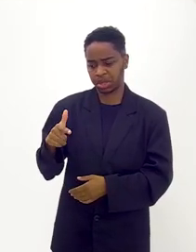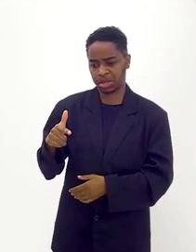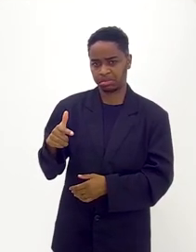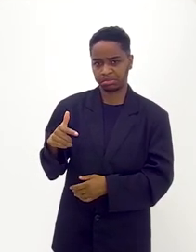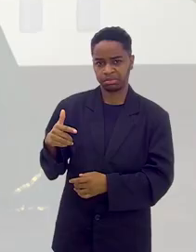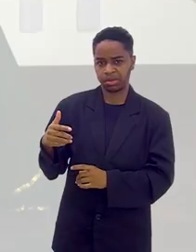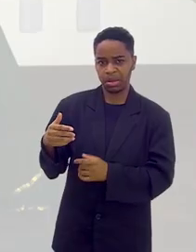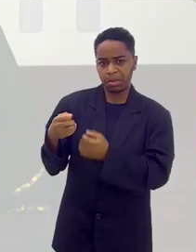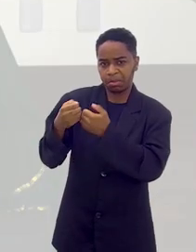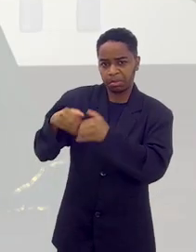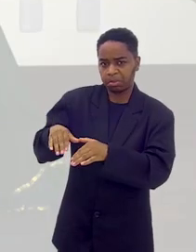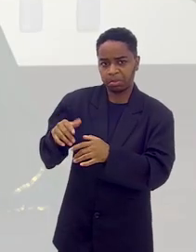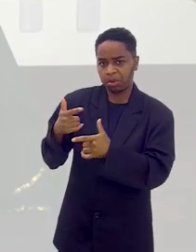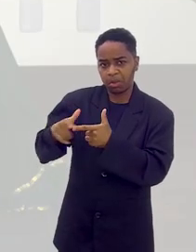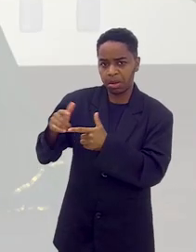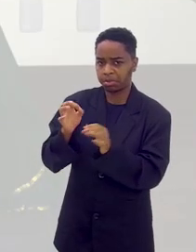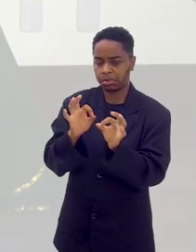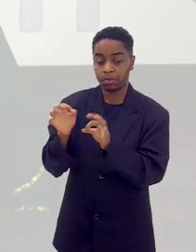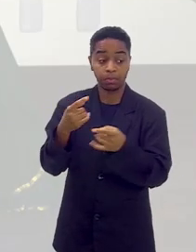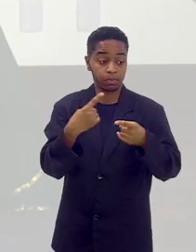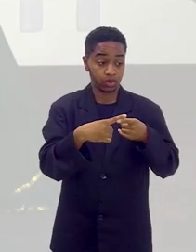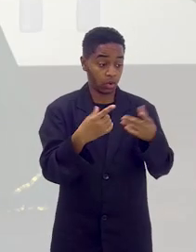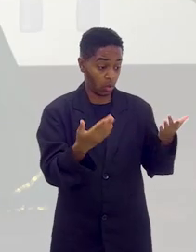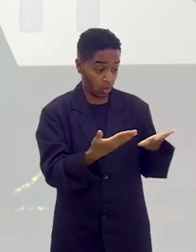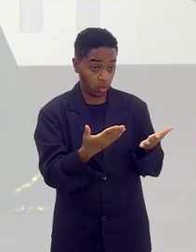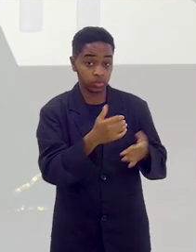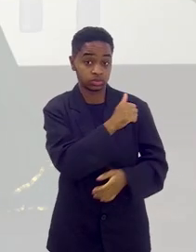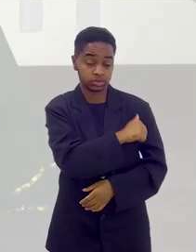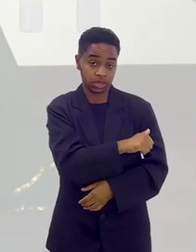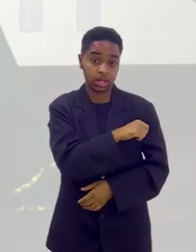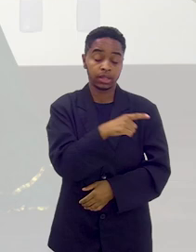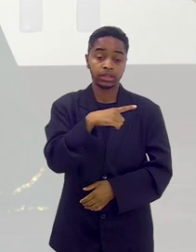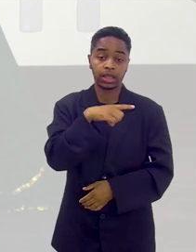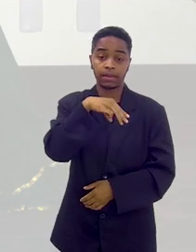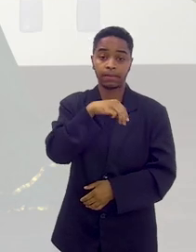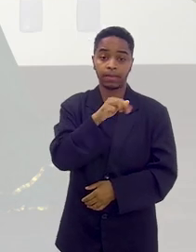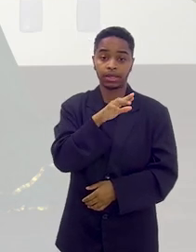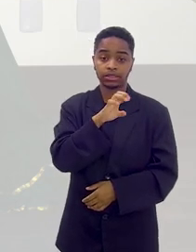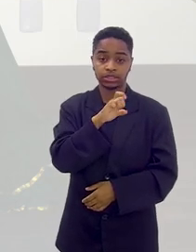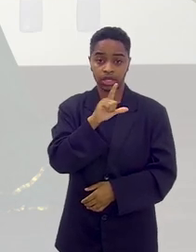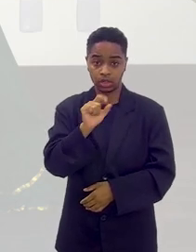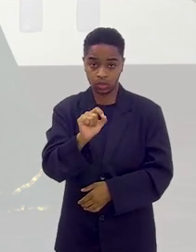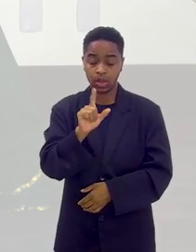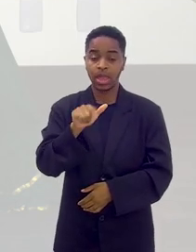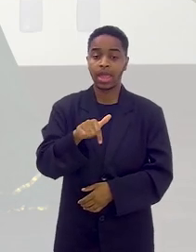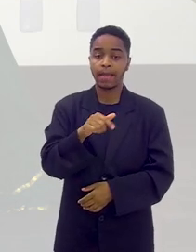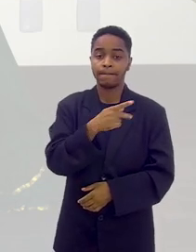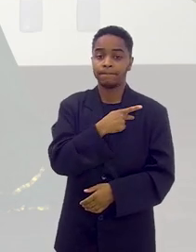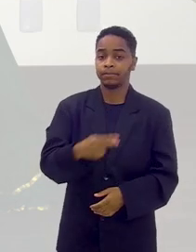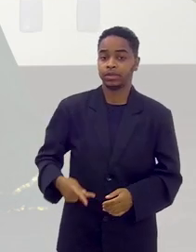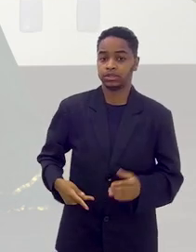Nunca sofri nenhuma discriminação. Que hoje no Rio nós temos Marcelo Vassit, que é o atual presidente